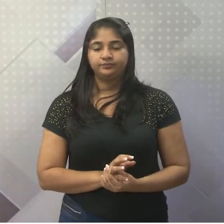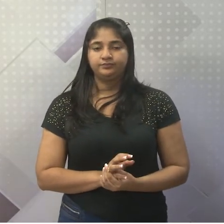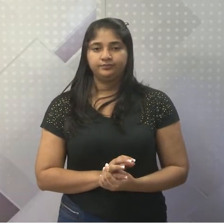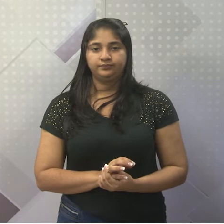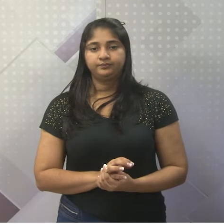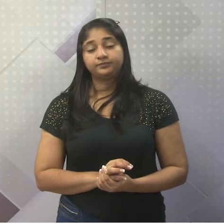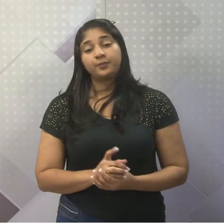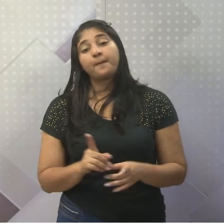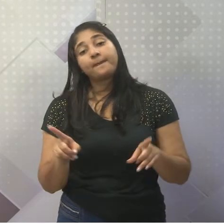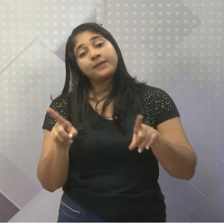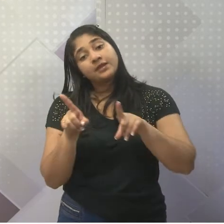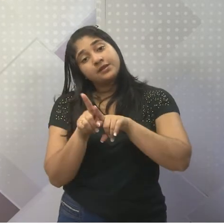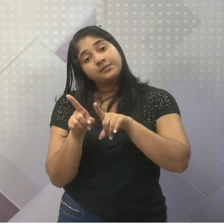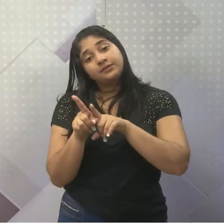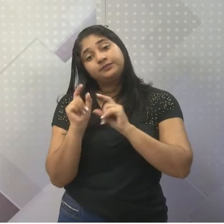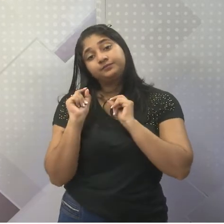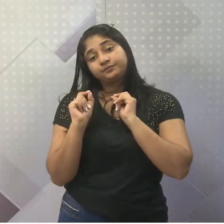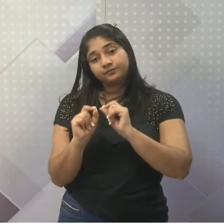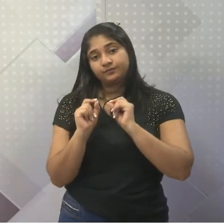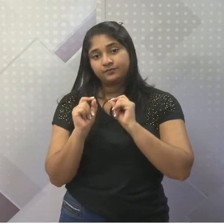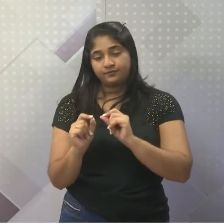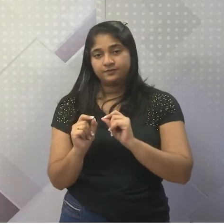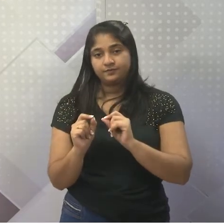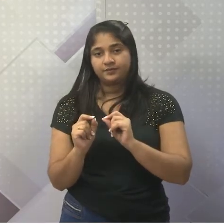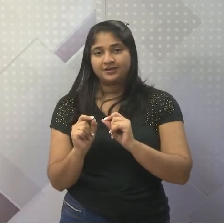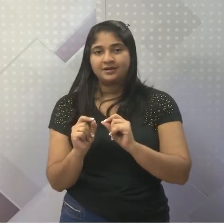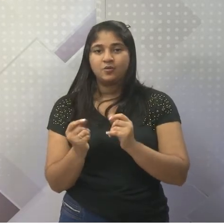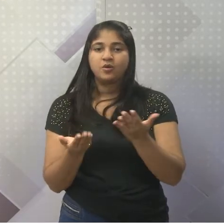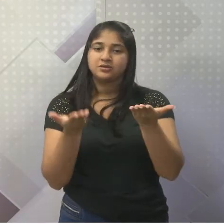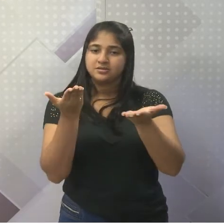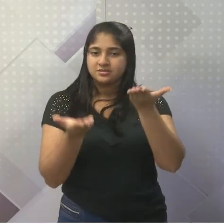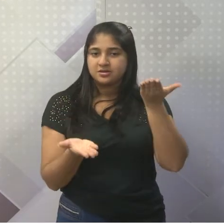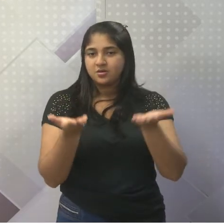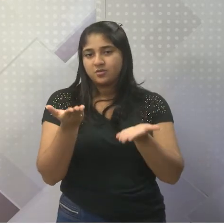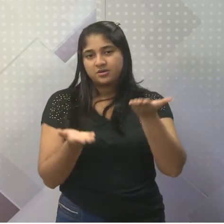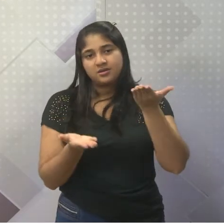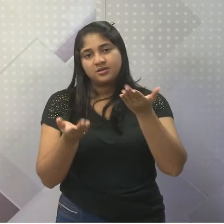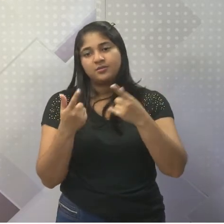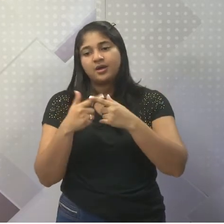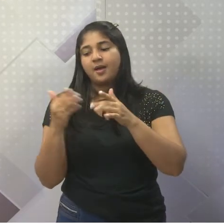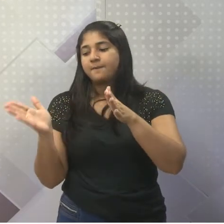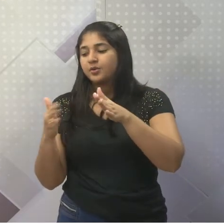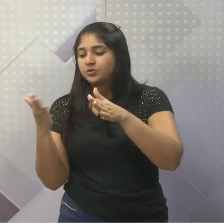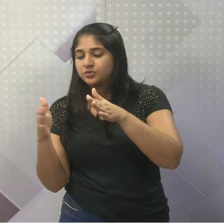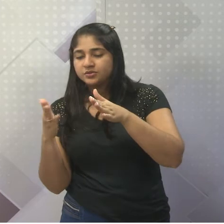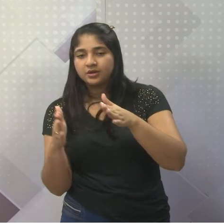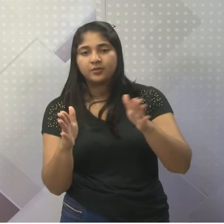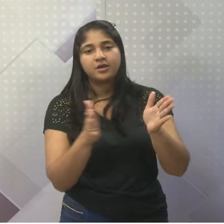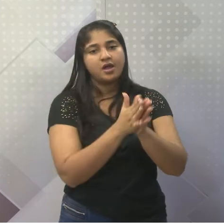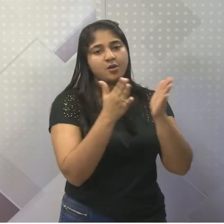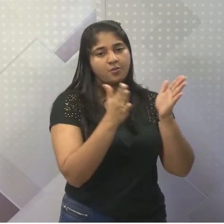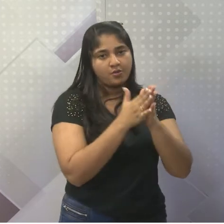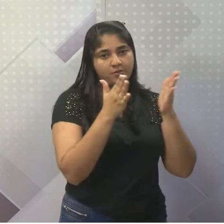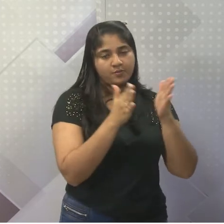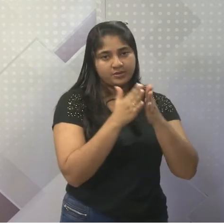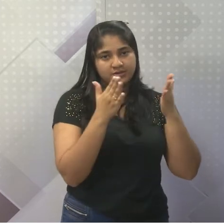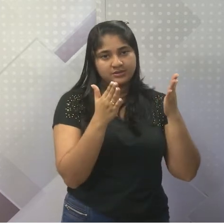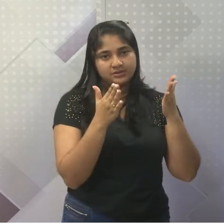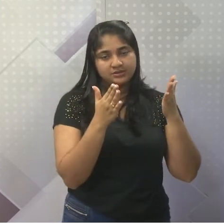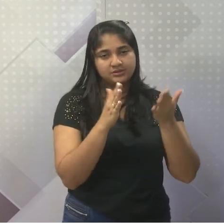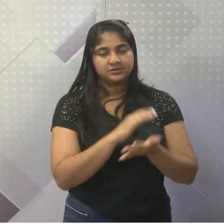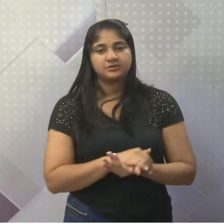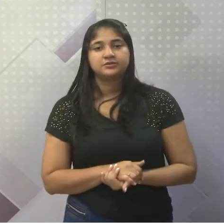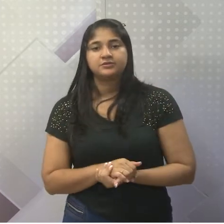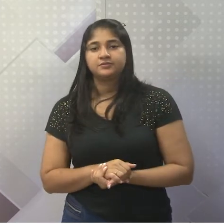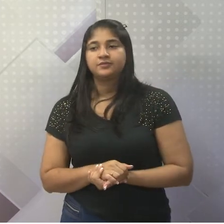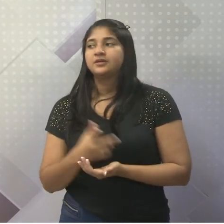Nós vemos aqui uma disparidade entre a produção e a pobreza. Nós vemos aqui o modelo nano do Tata